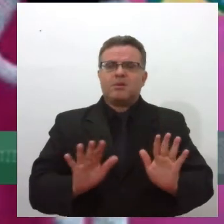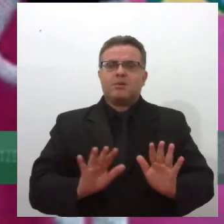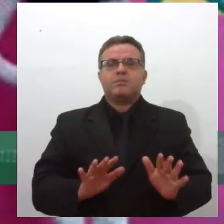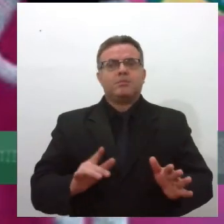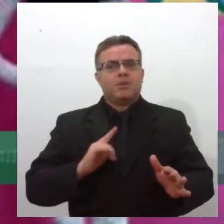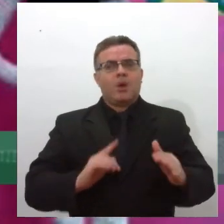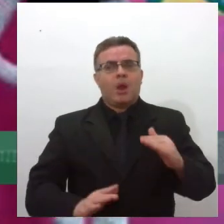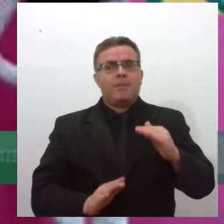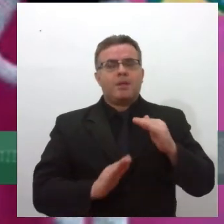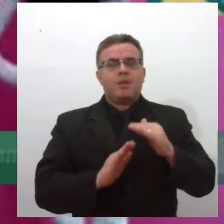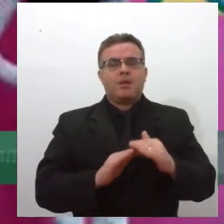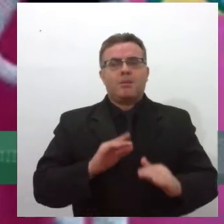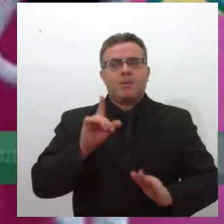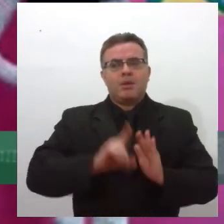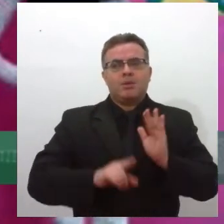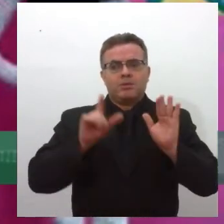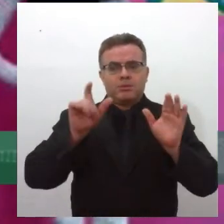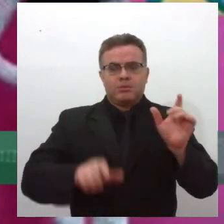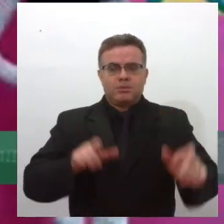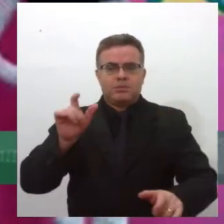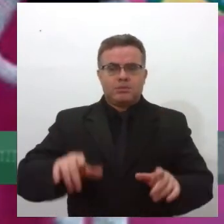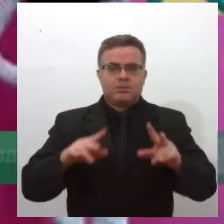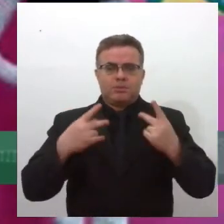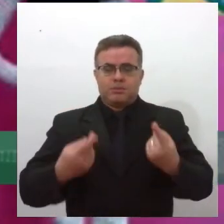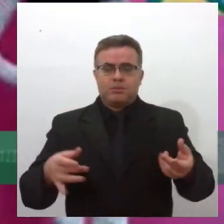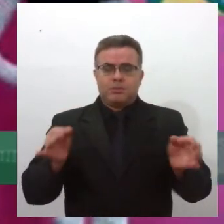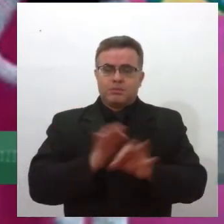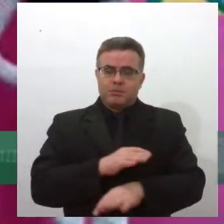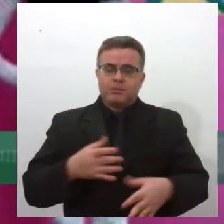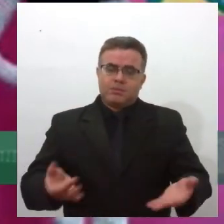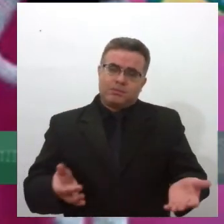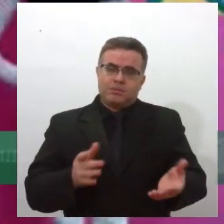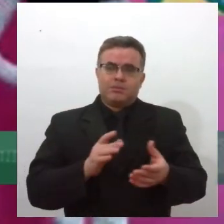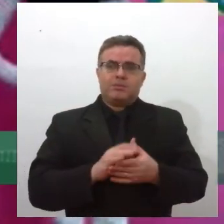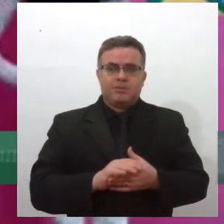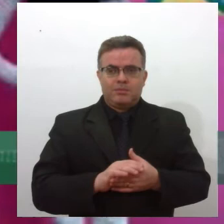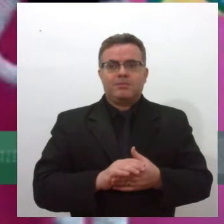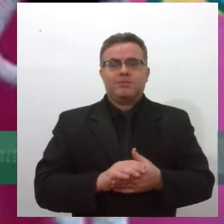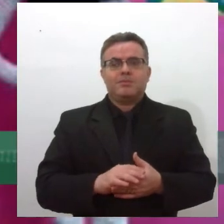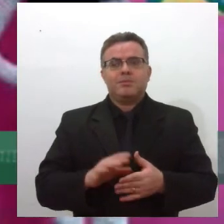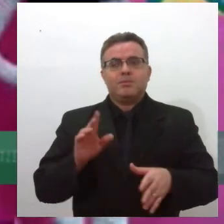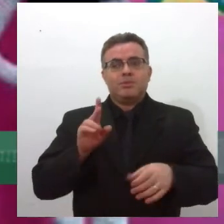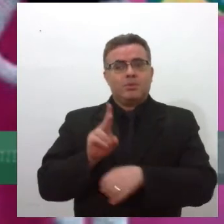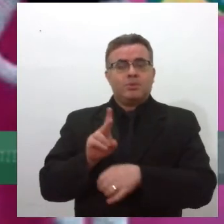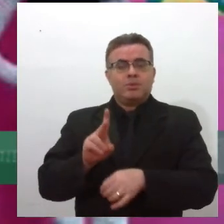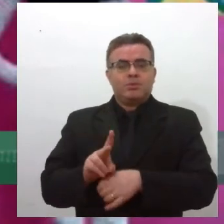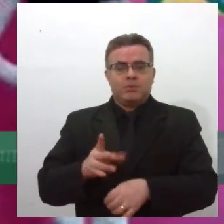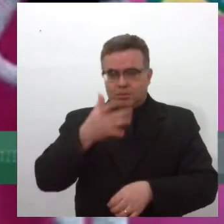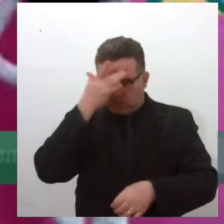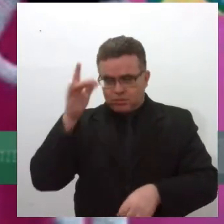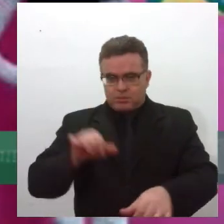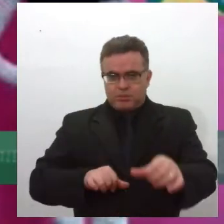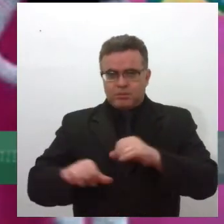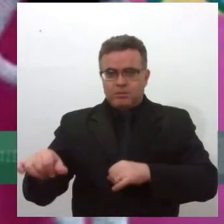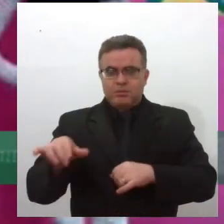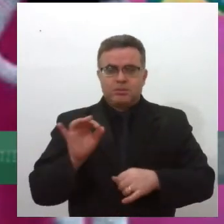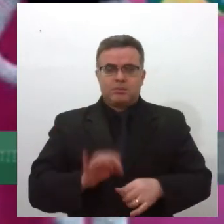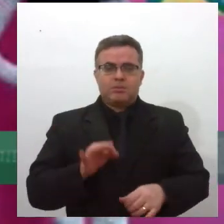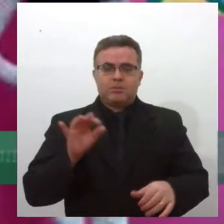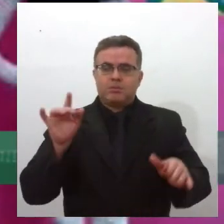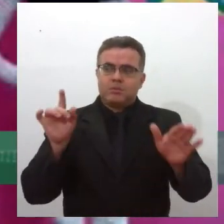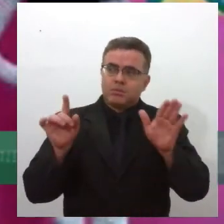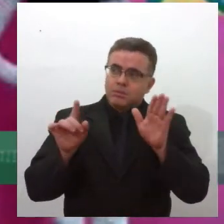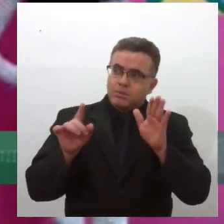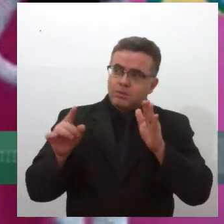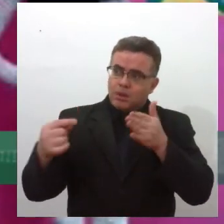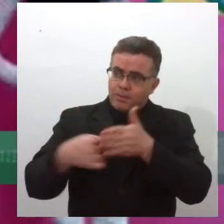limite é a própria dignidade da pessoa humana e nesse sentido o cuidado com a pessoa transplantada, mas enfim, respondendo ao seu questionamento